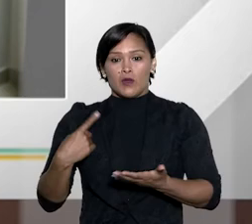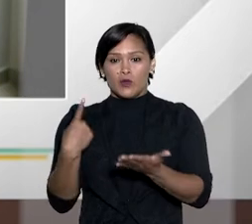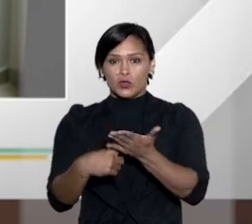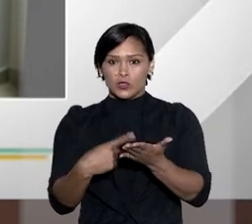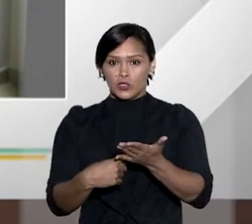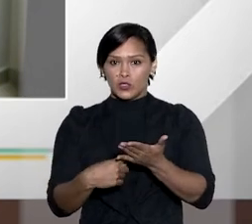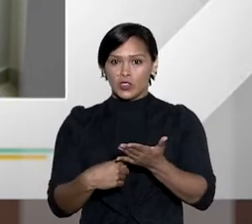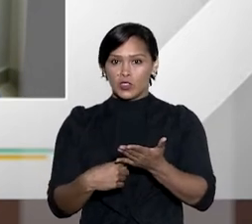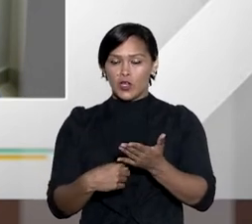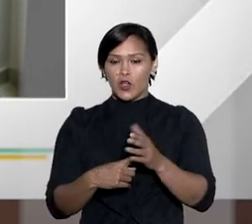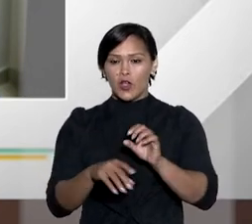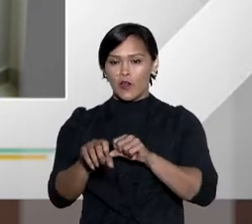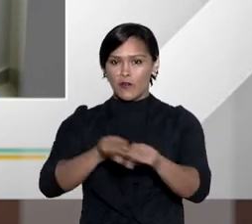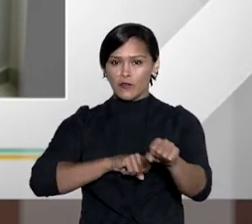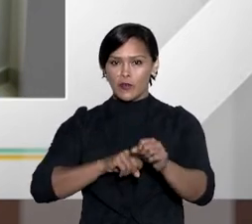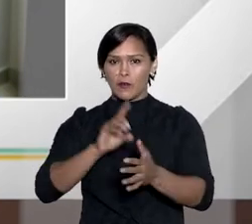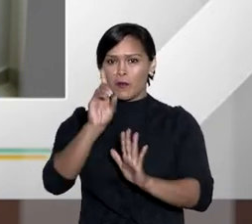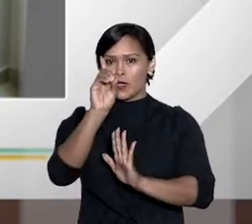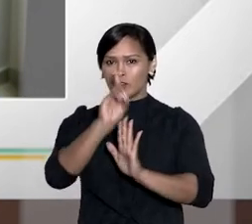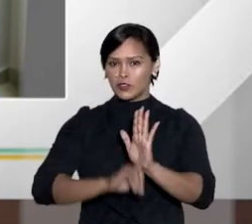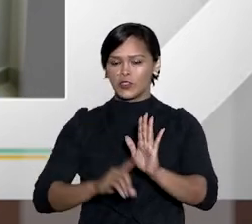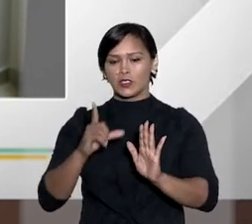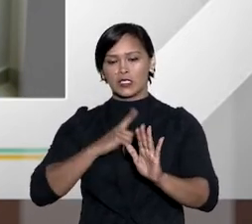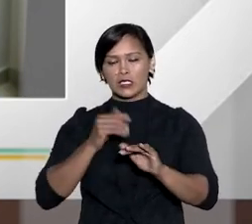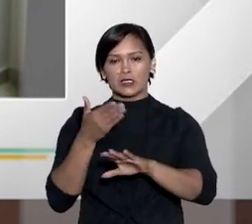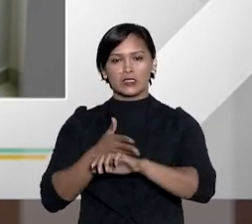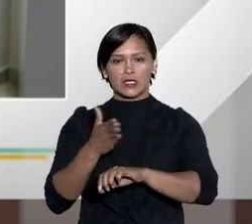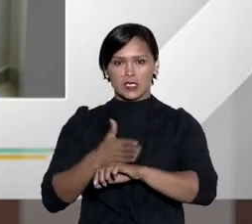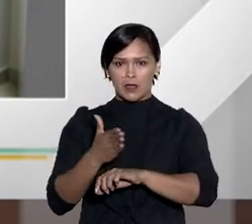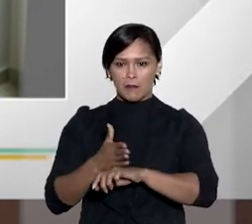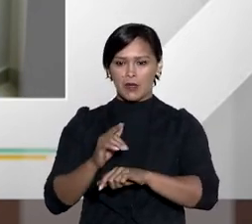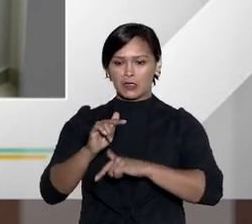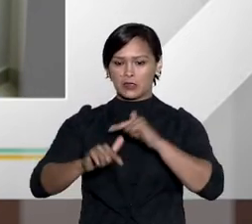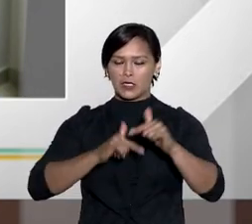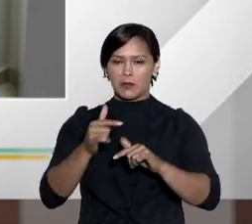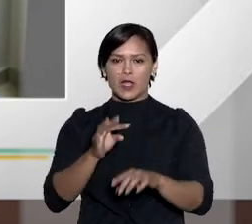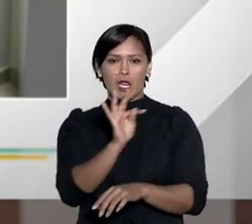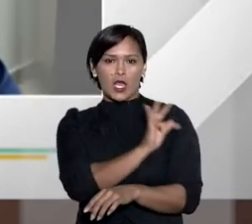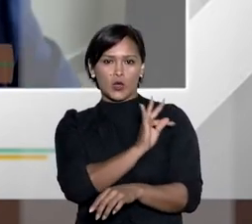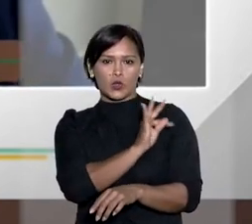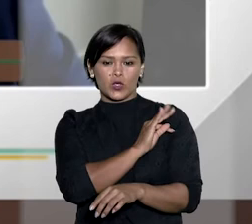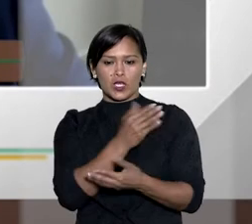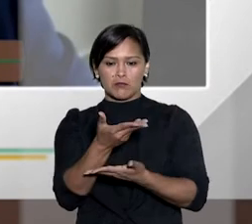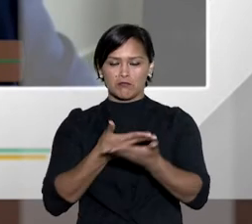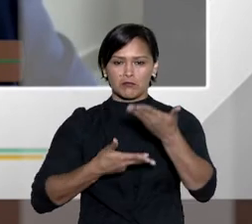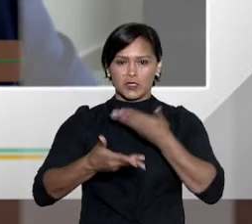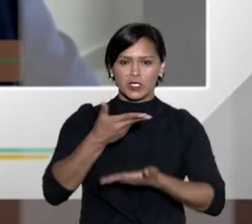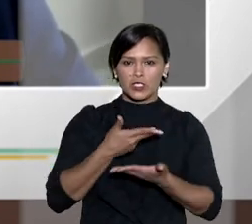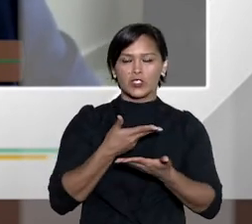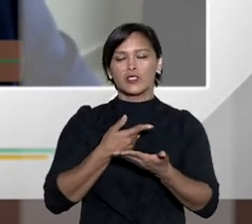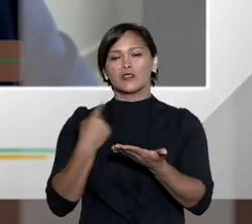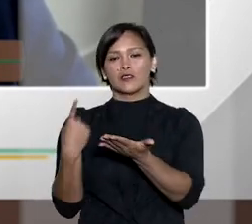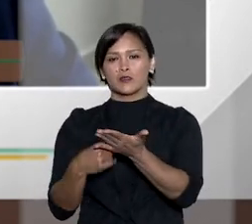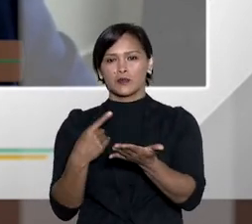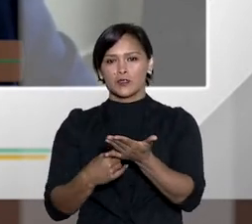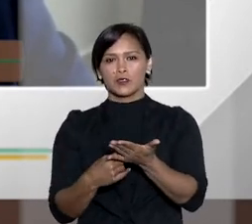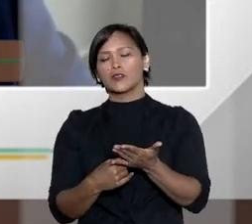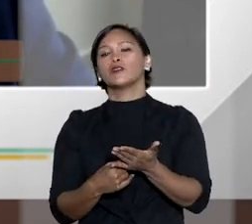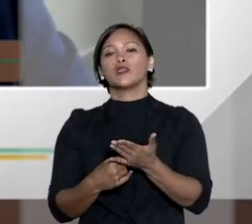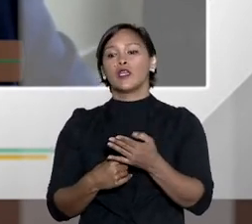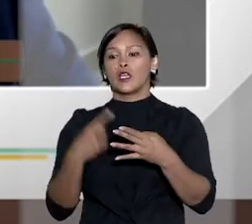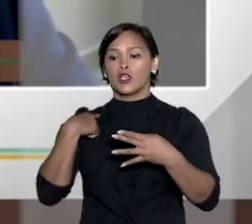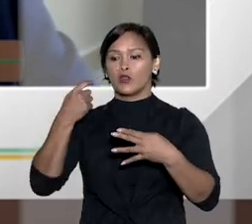O conciliador é o bacharel em direito. tem que ter treinamento, trabalhar com técnicas de mediação e